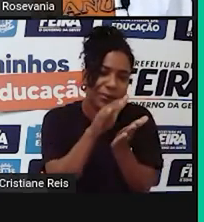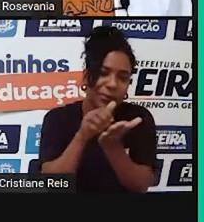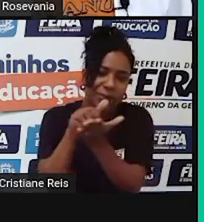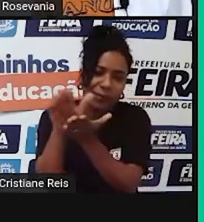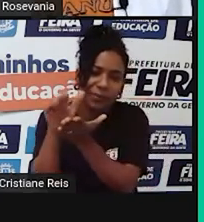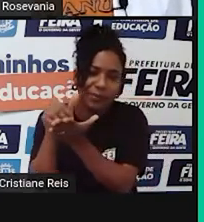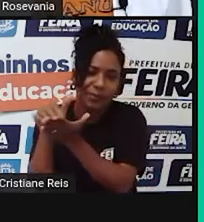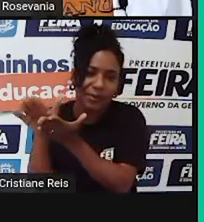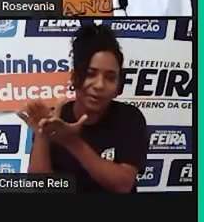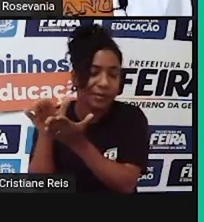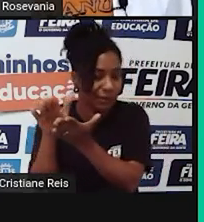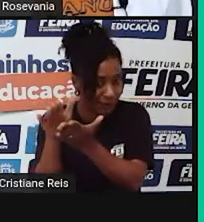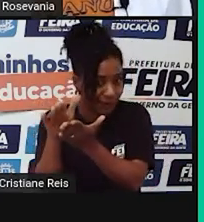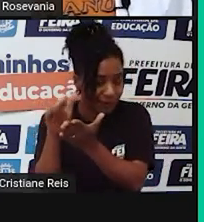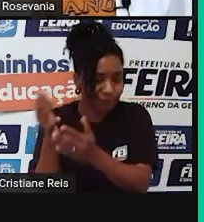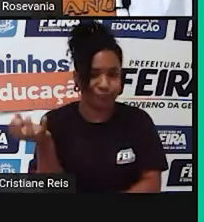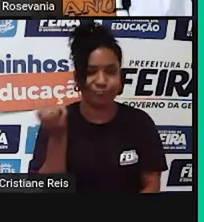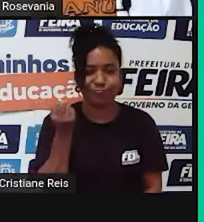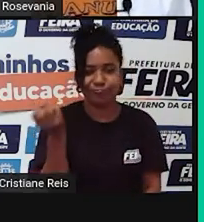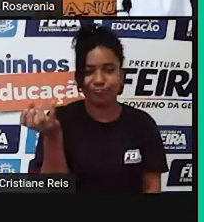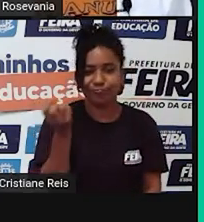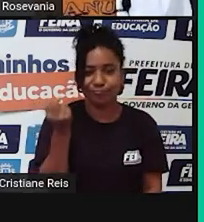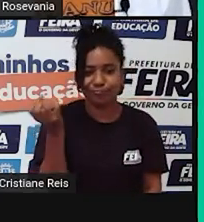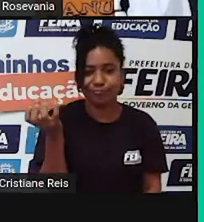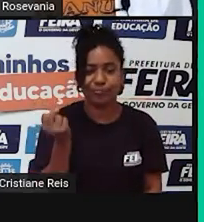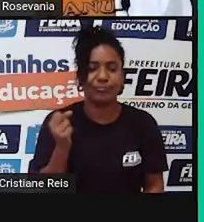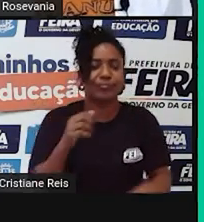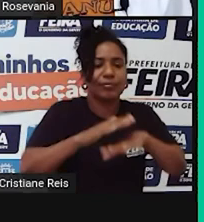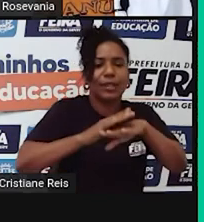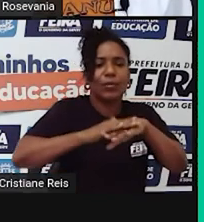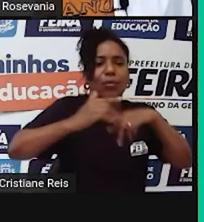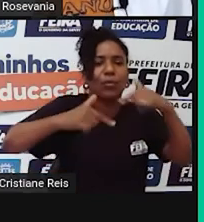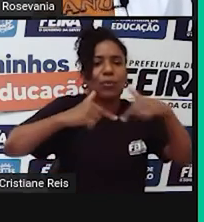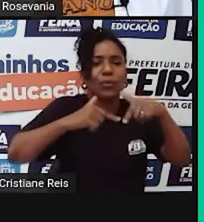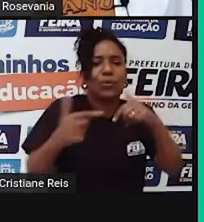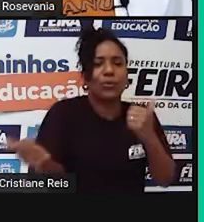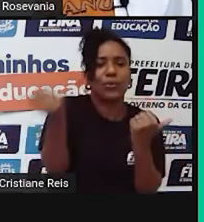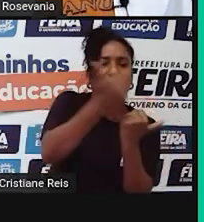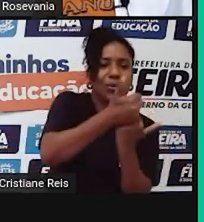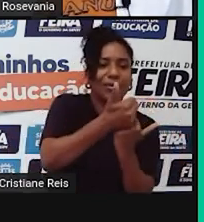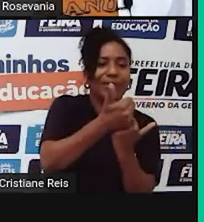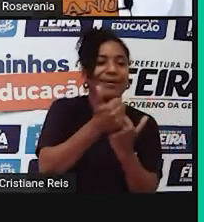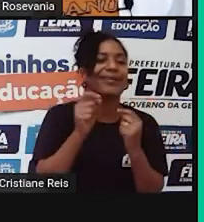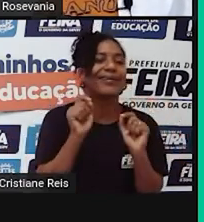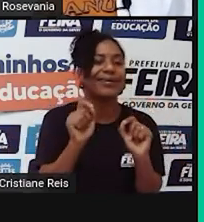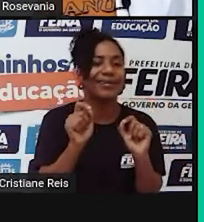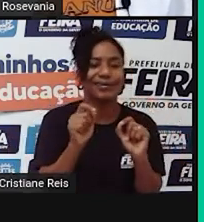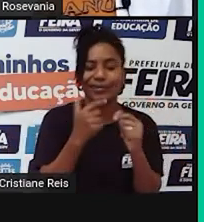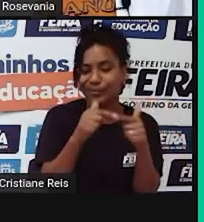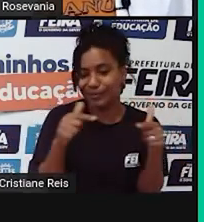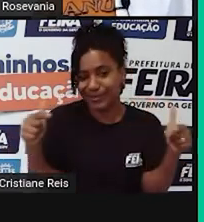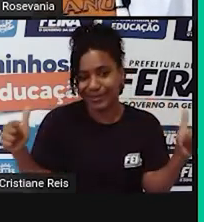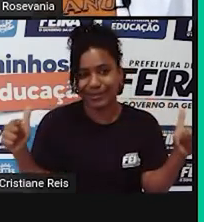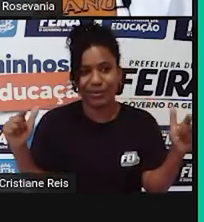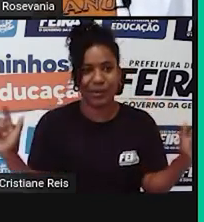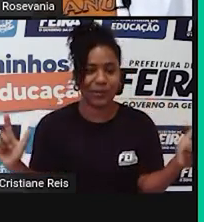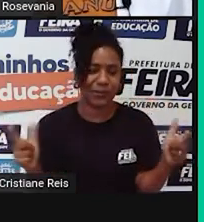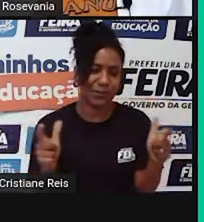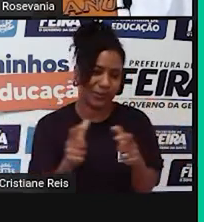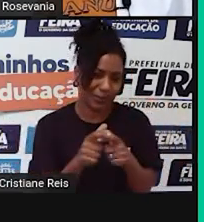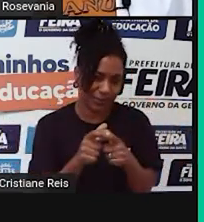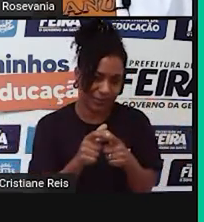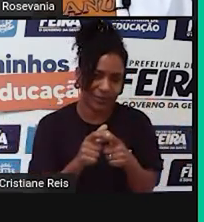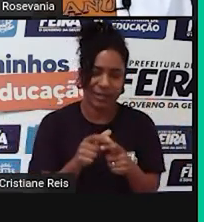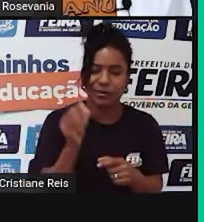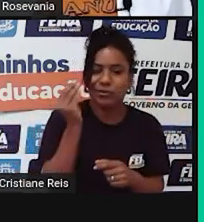essa mão de obra que vai repor? Não temos, porque a gente está diminuindo a cada ano o número de pessoas nascidas. Claro que isso